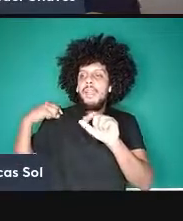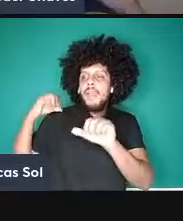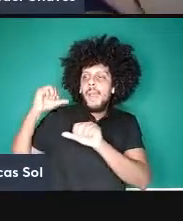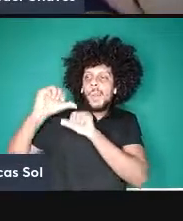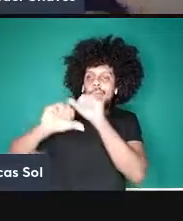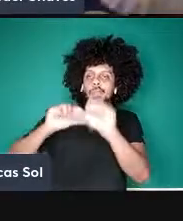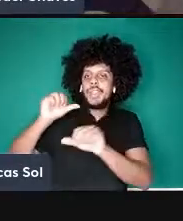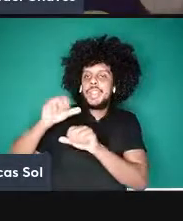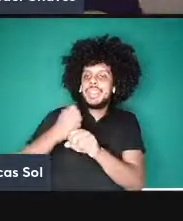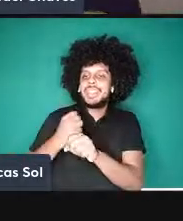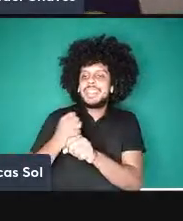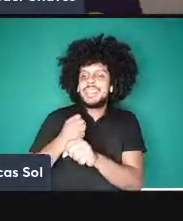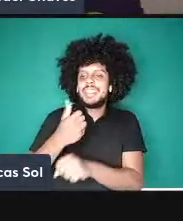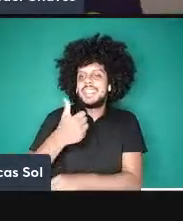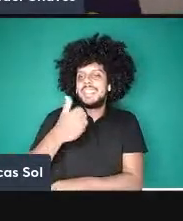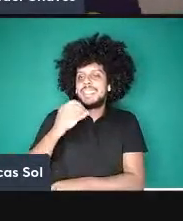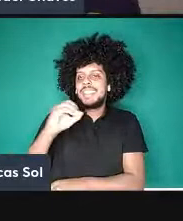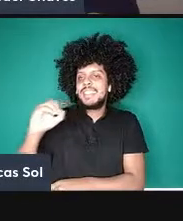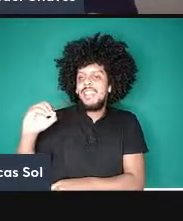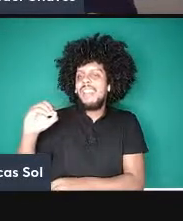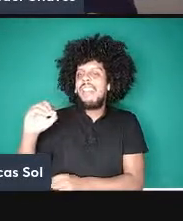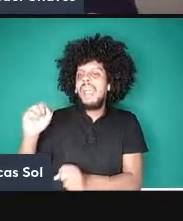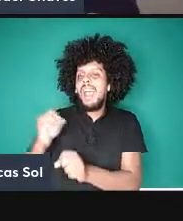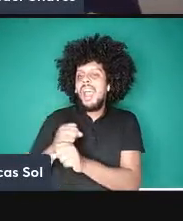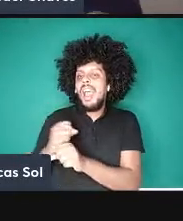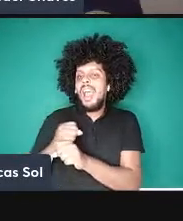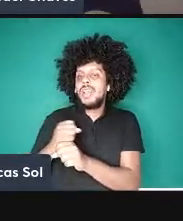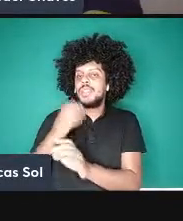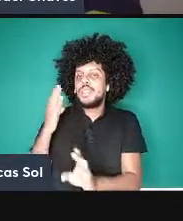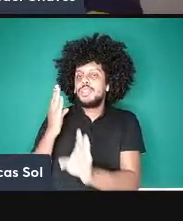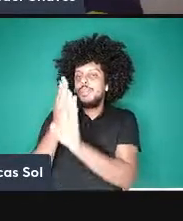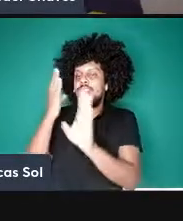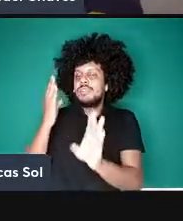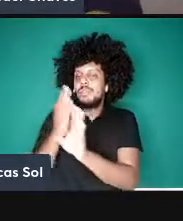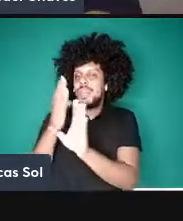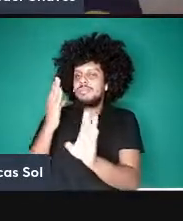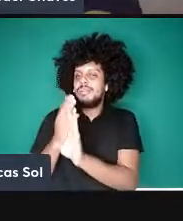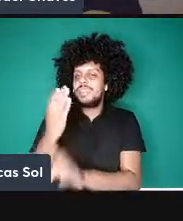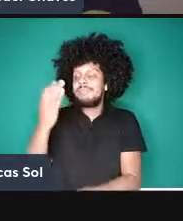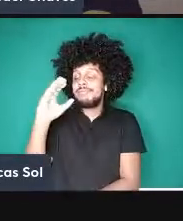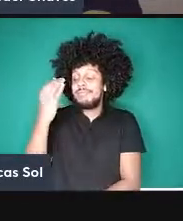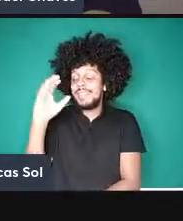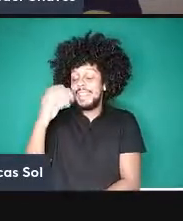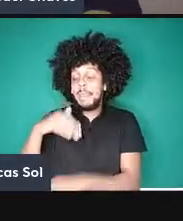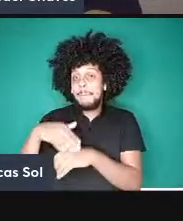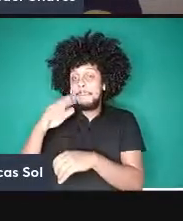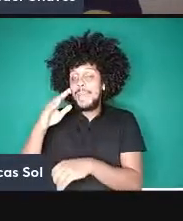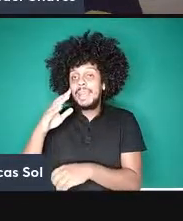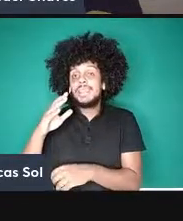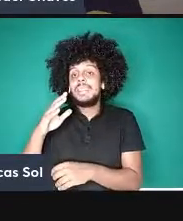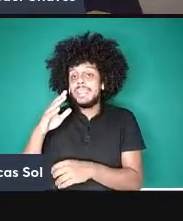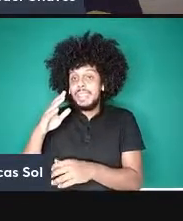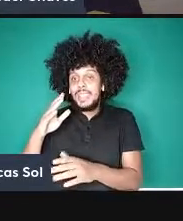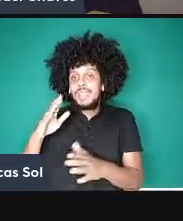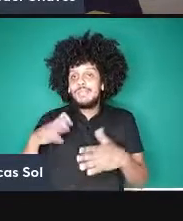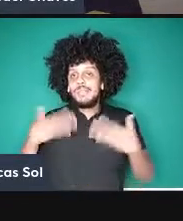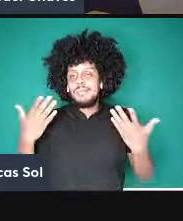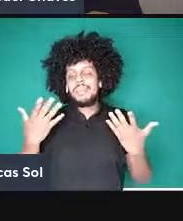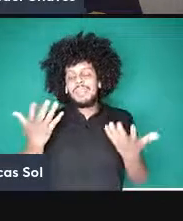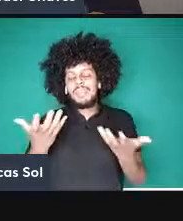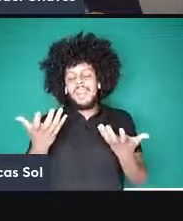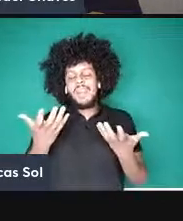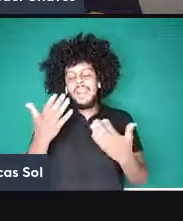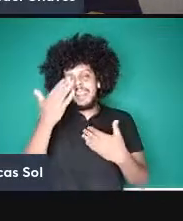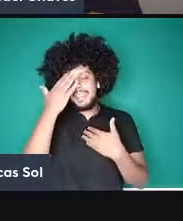descobertas científicas mais impressionantes que a gente tem visto bom e com isso então eu agradeço a atenção de vocês estou